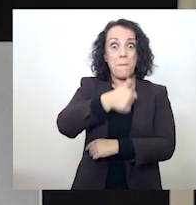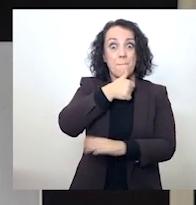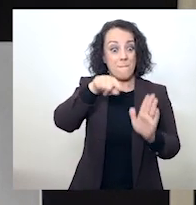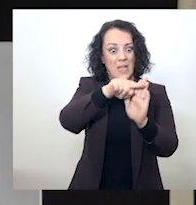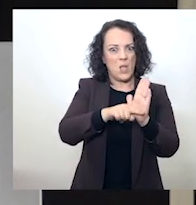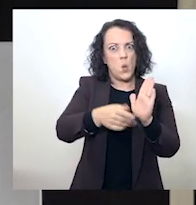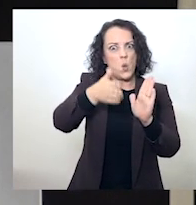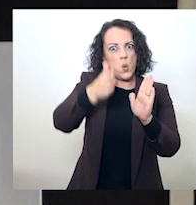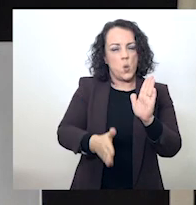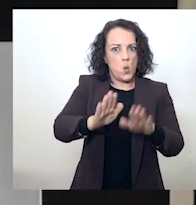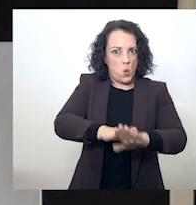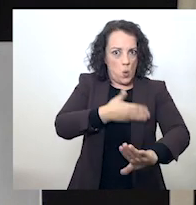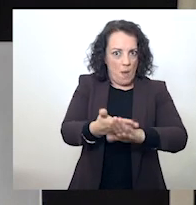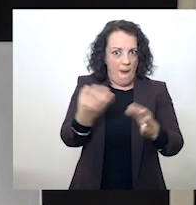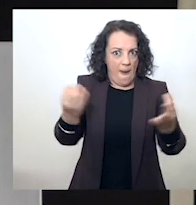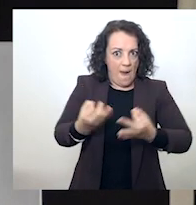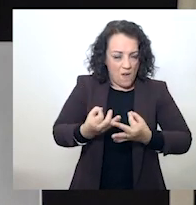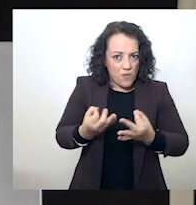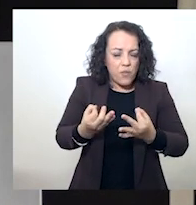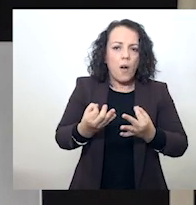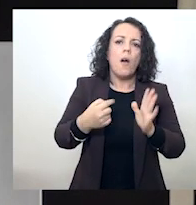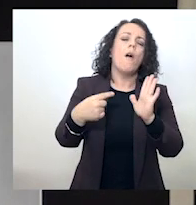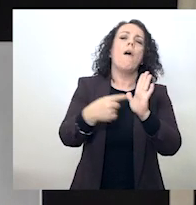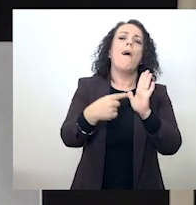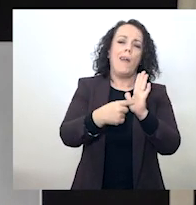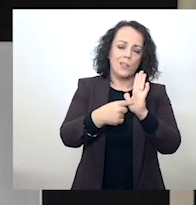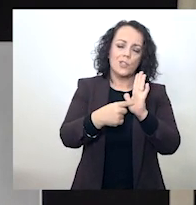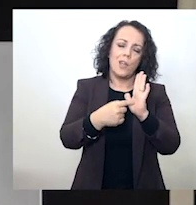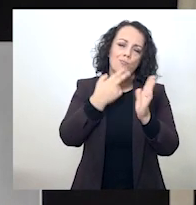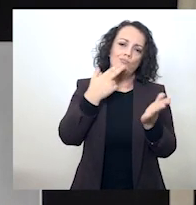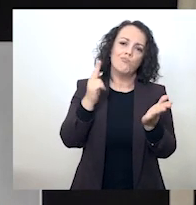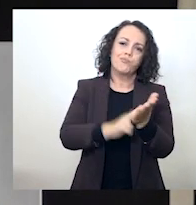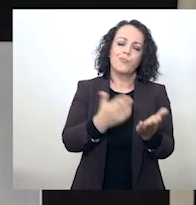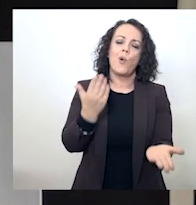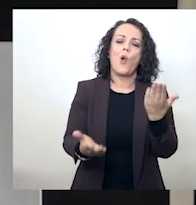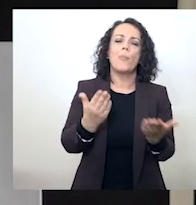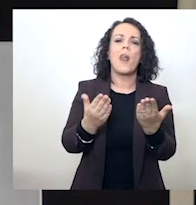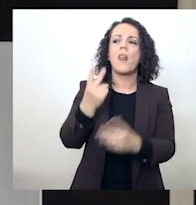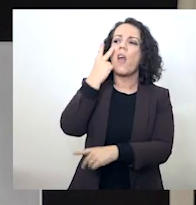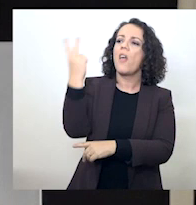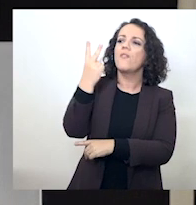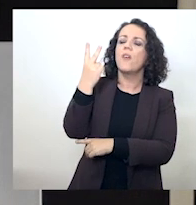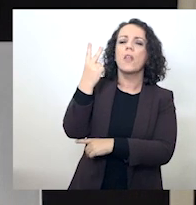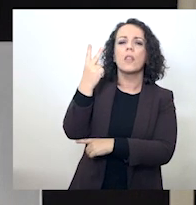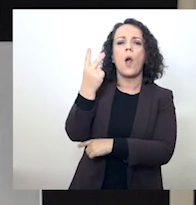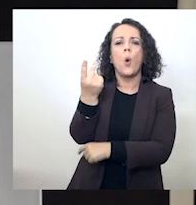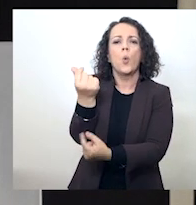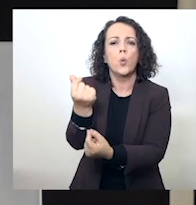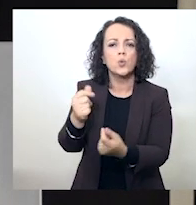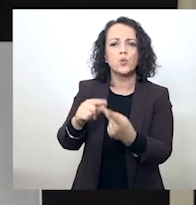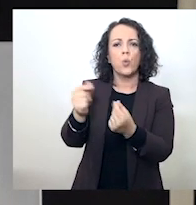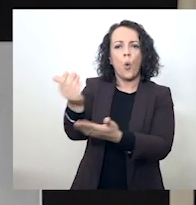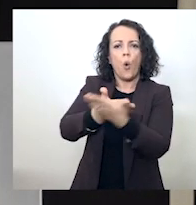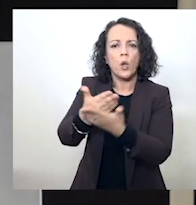mais duras é de longe muito inferior ao custo em vida, saúde, economia